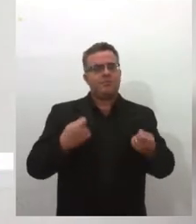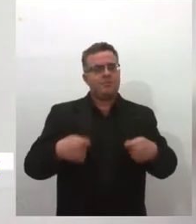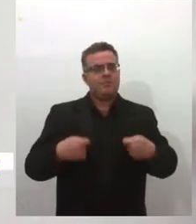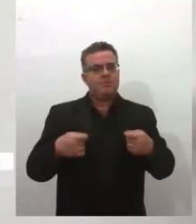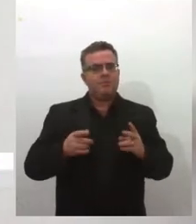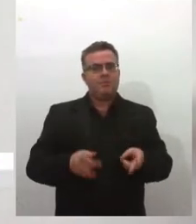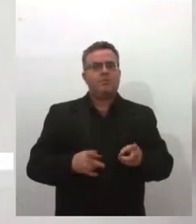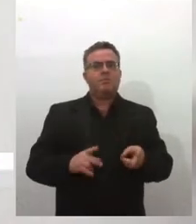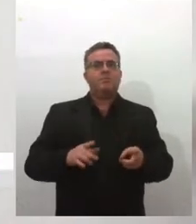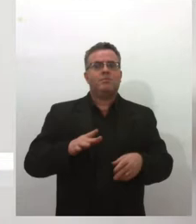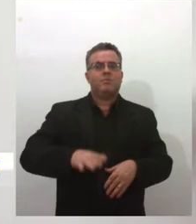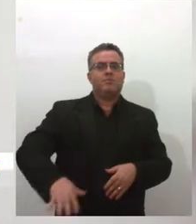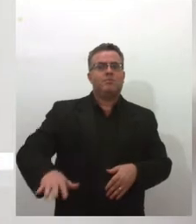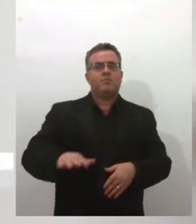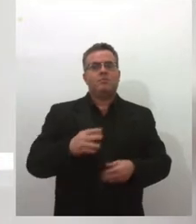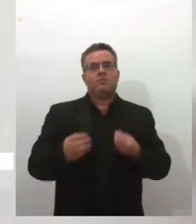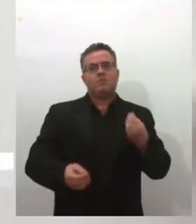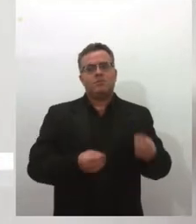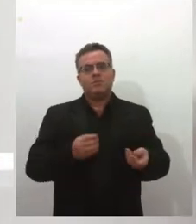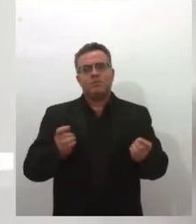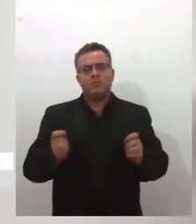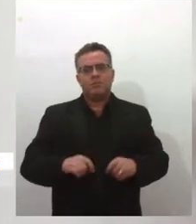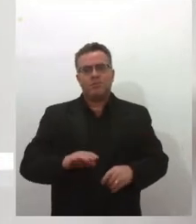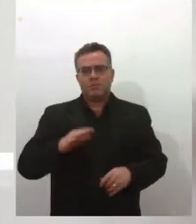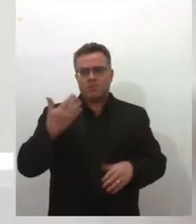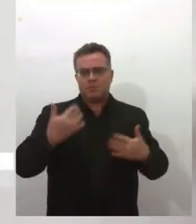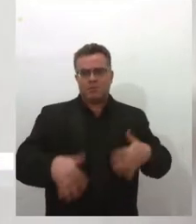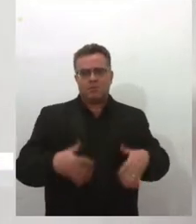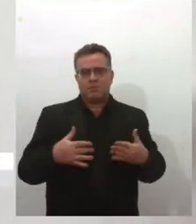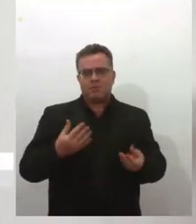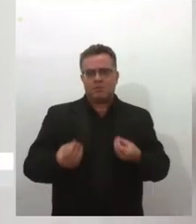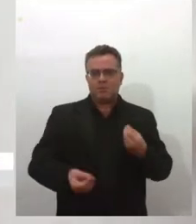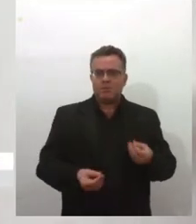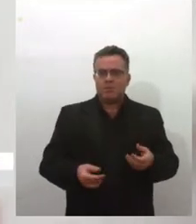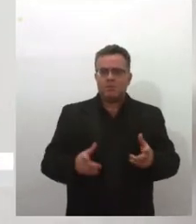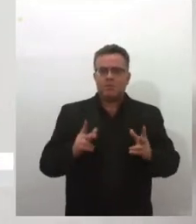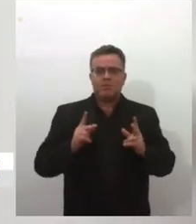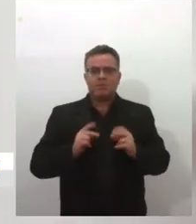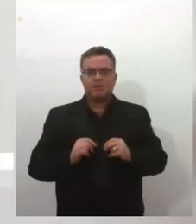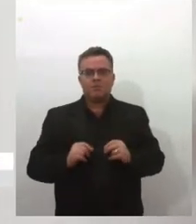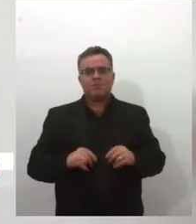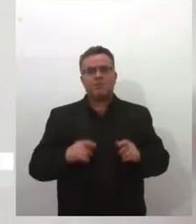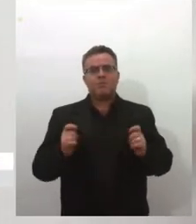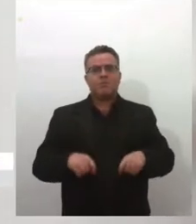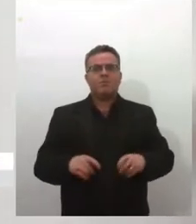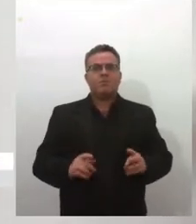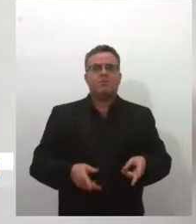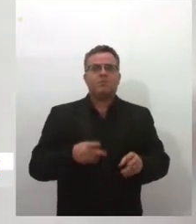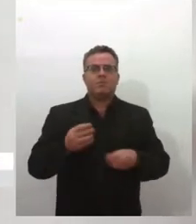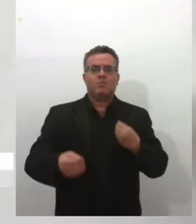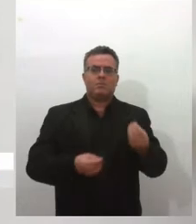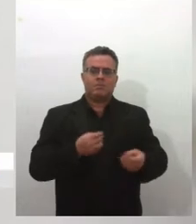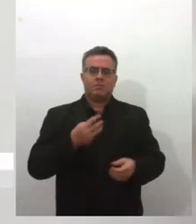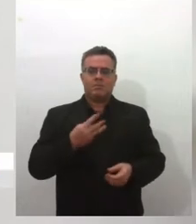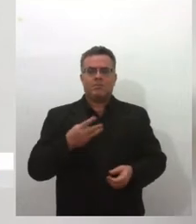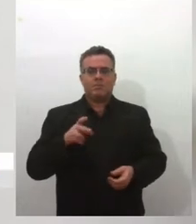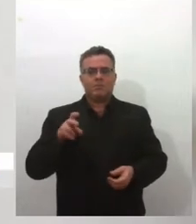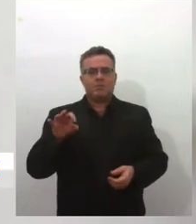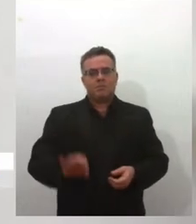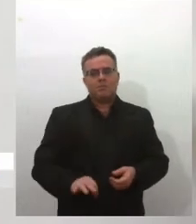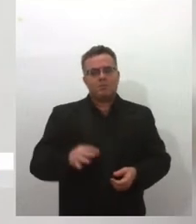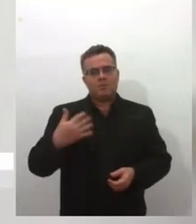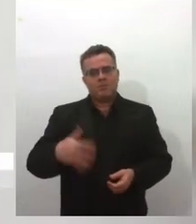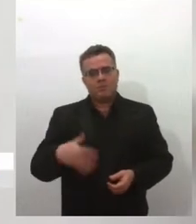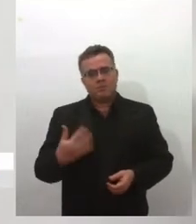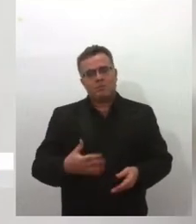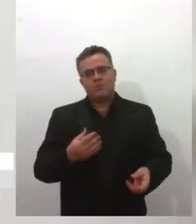a física nuclear aplicada para tratamentos médicos, o IPEM, hoje, ele produz 85% dos medicamentos para